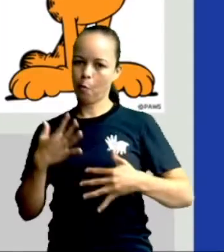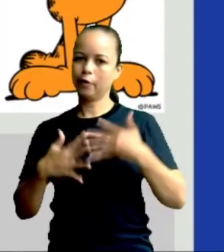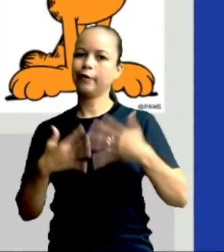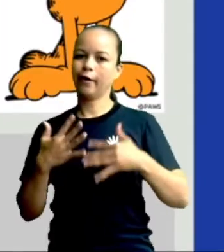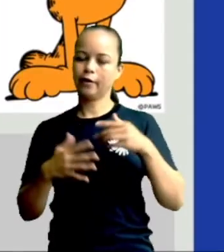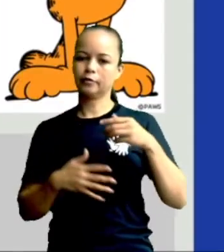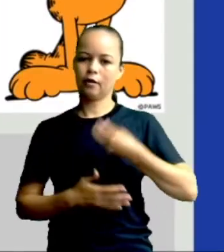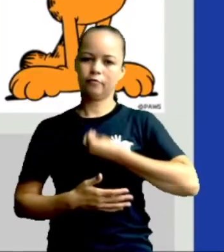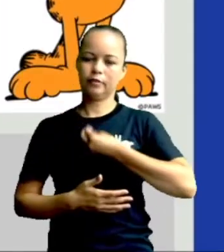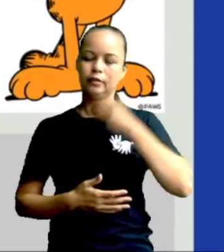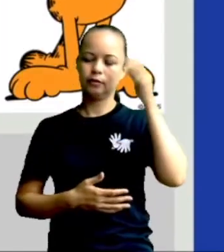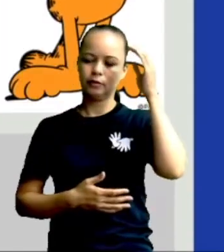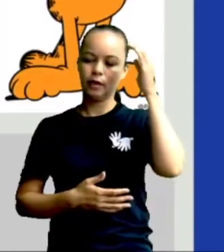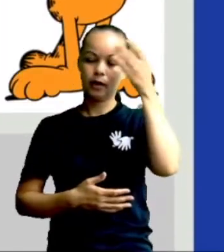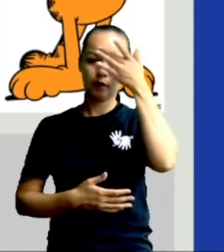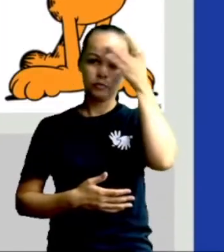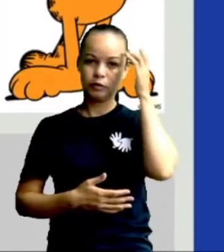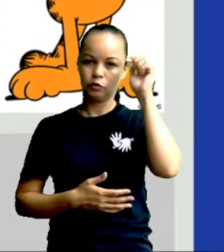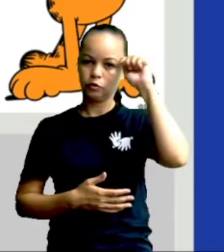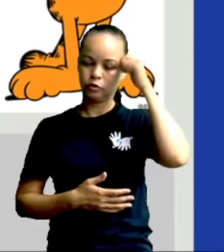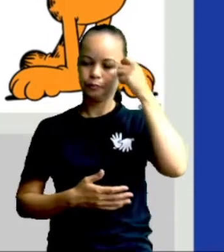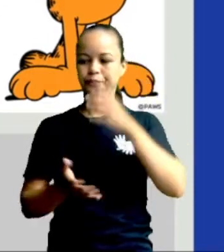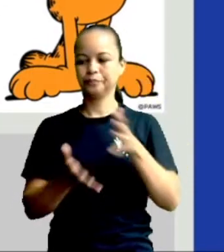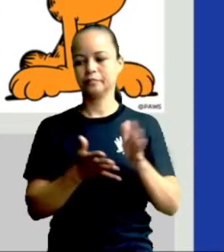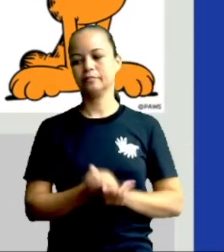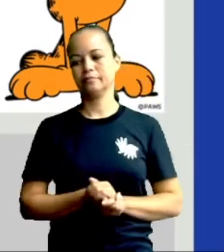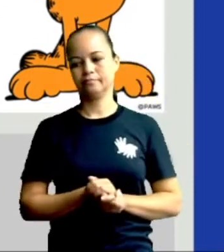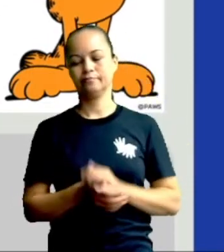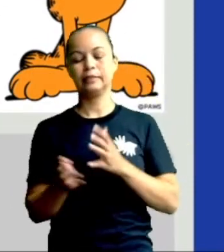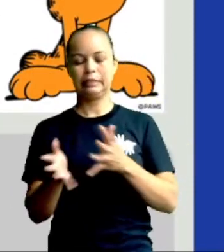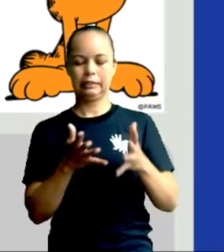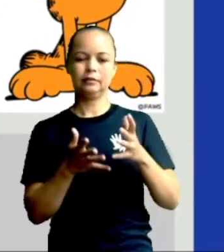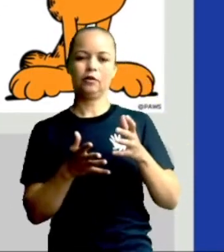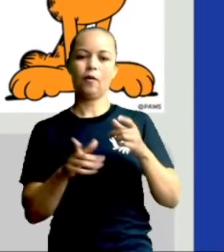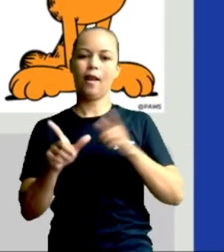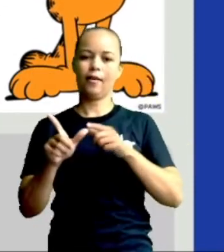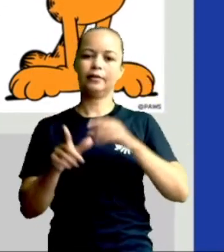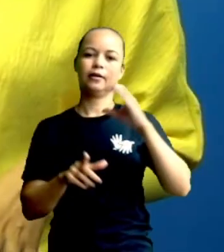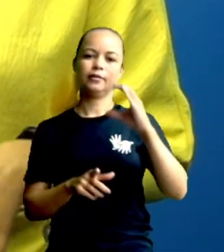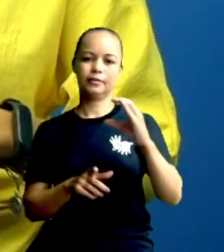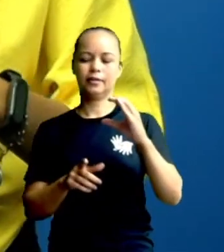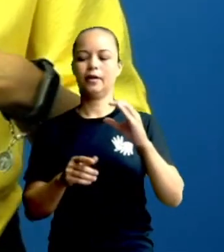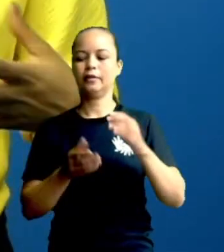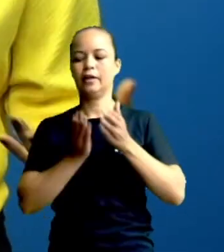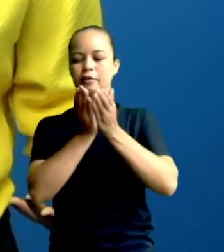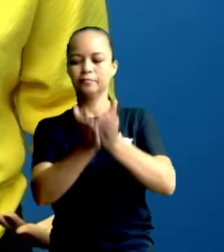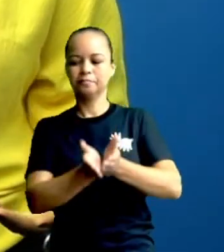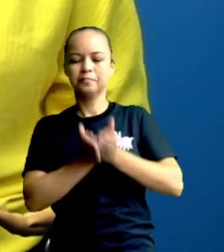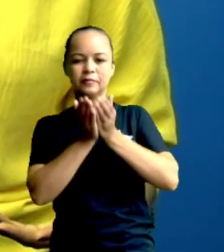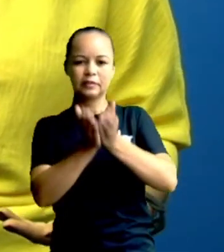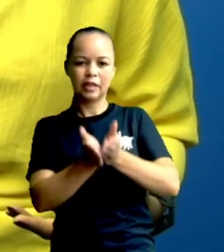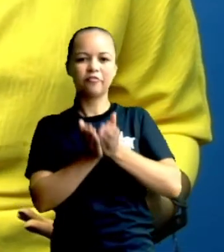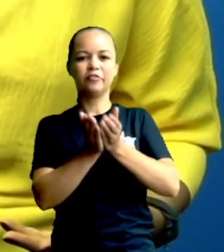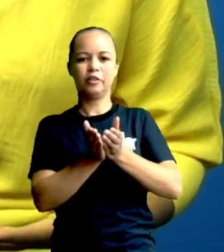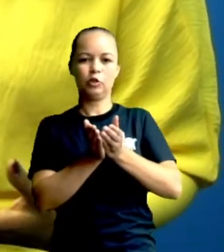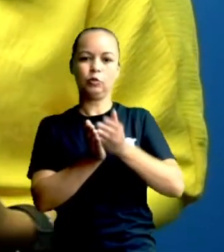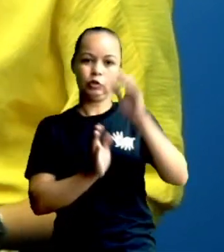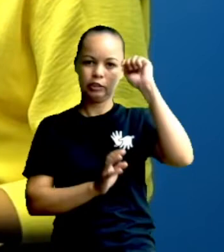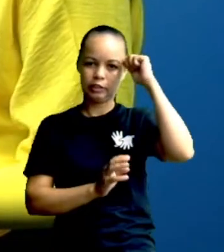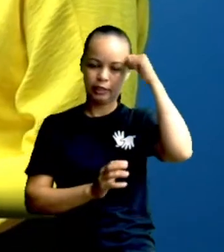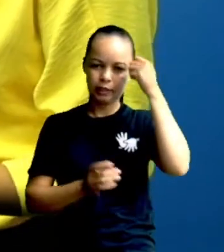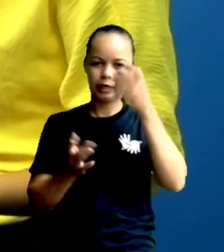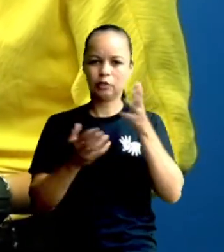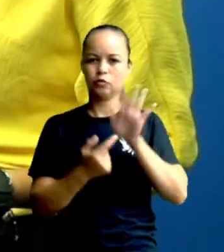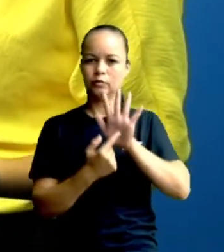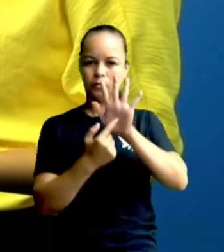Exatamente, se você optou pela letra C, em navios negreiros, você acertou. Eles vinham em grandes navios, certo?